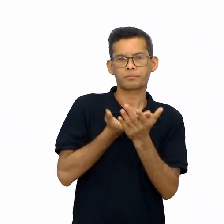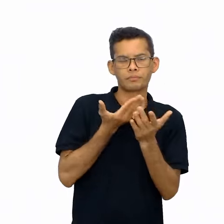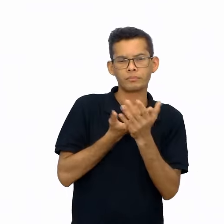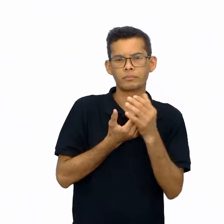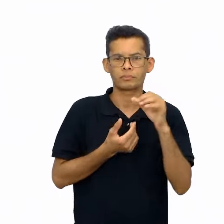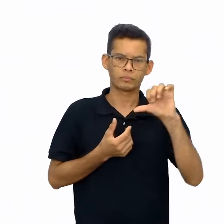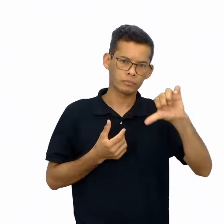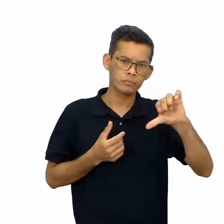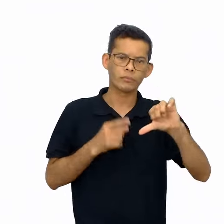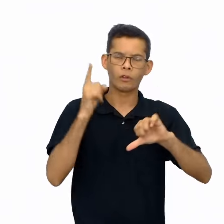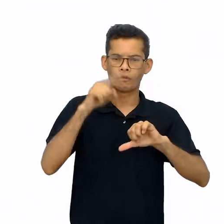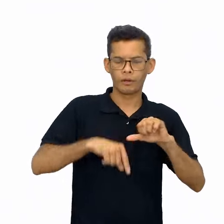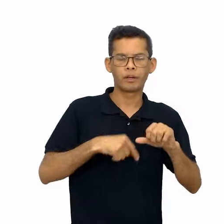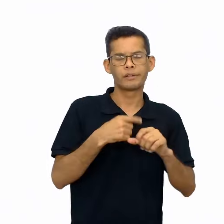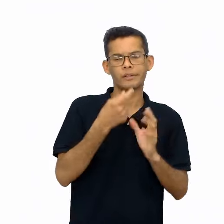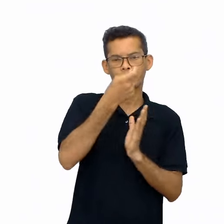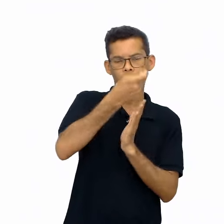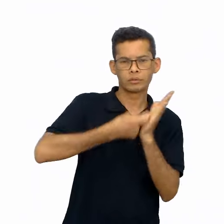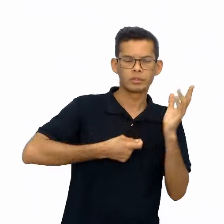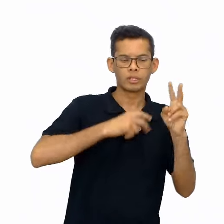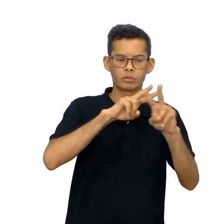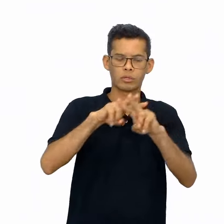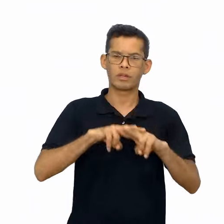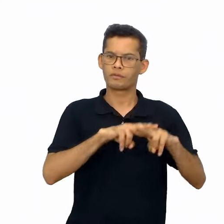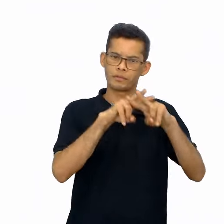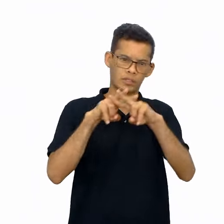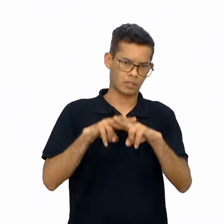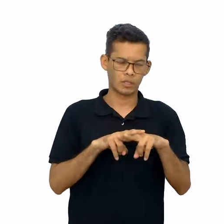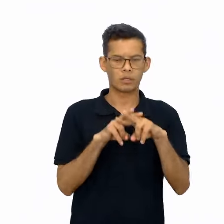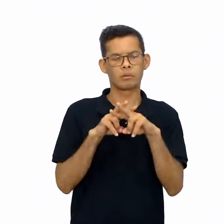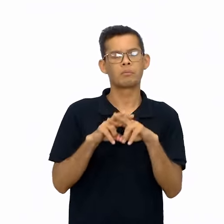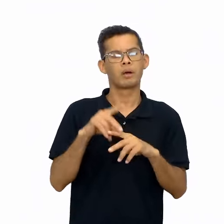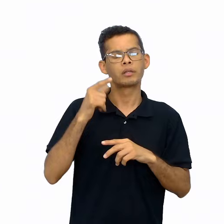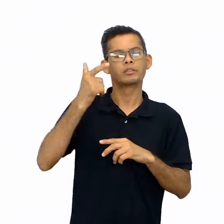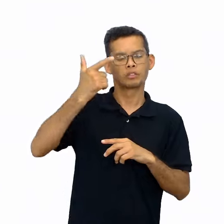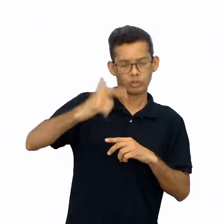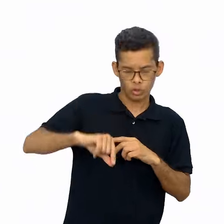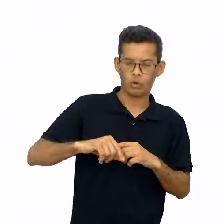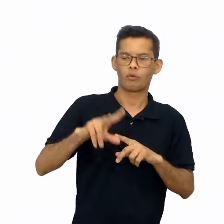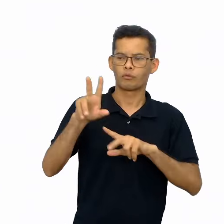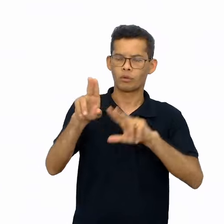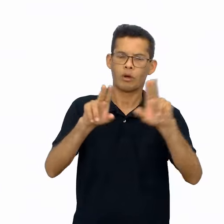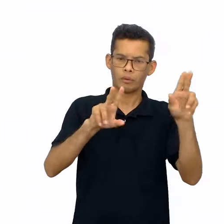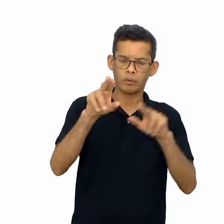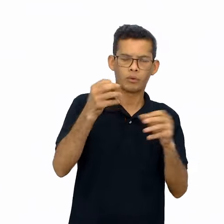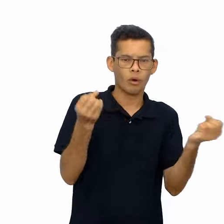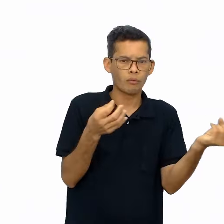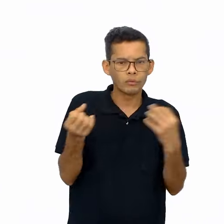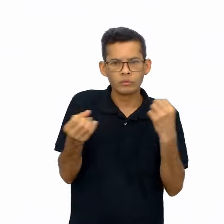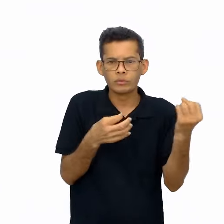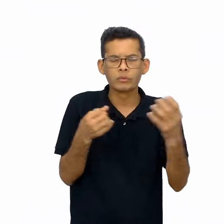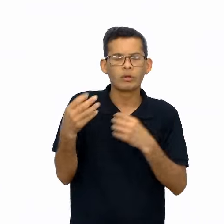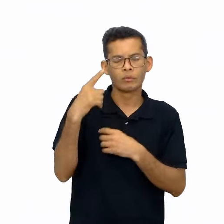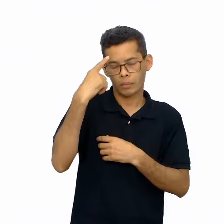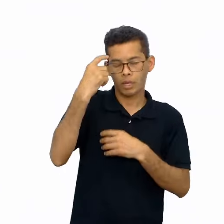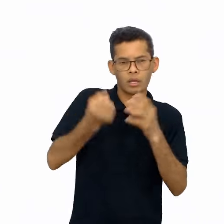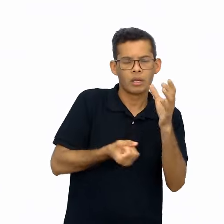é dedicada à revisão do texto produzido e, para isso, novas duplas devem ser formadas para que as adivinhas sejam lidas.